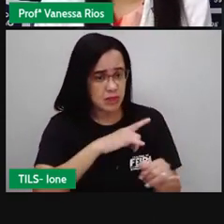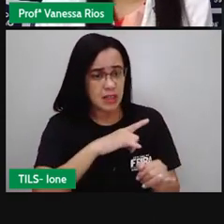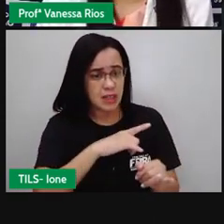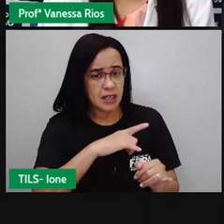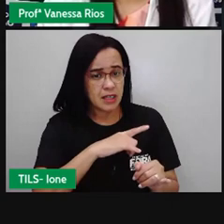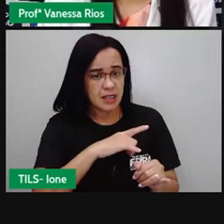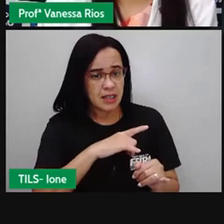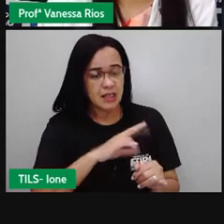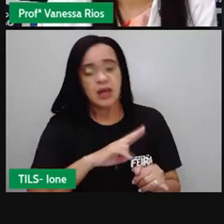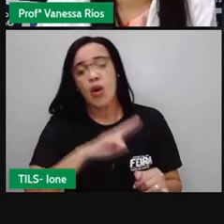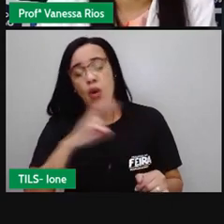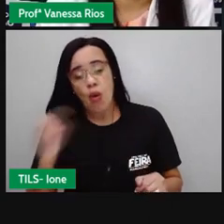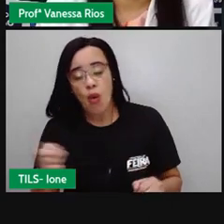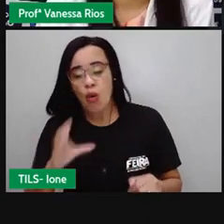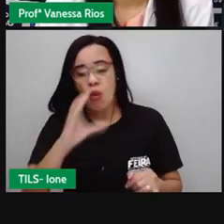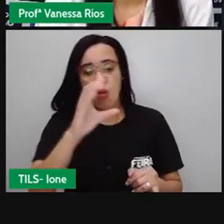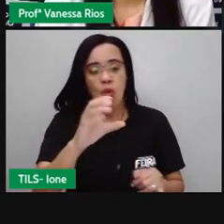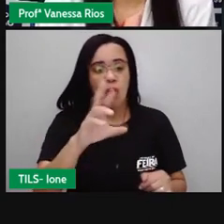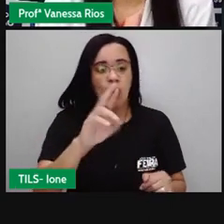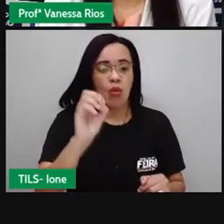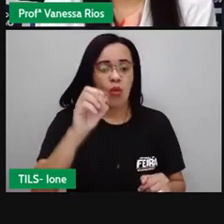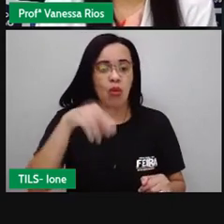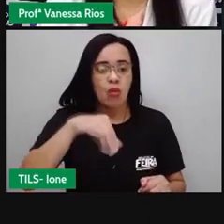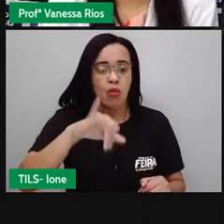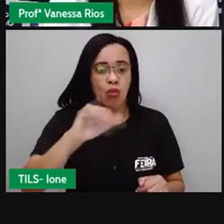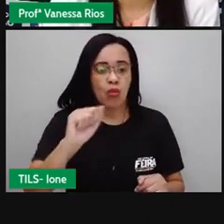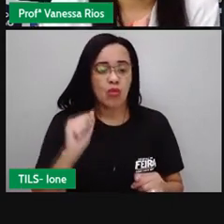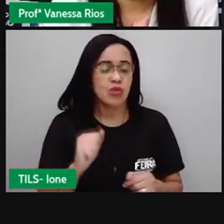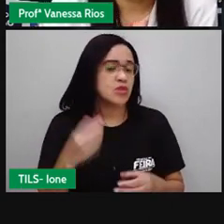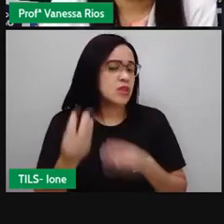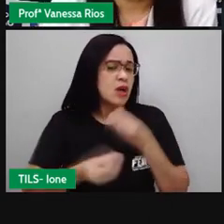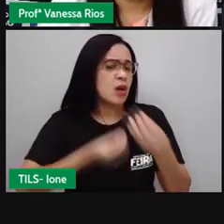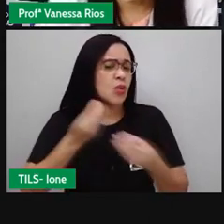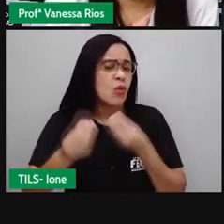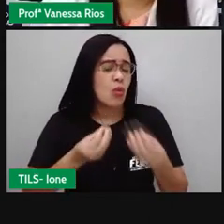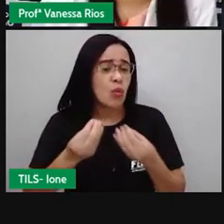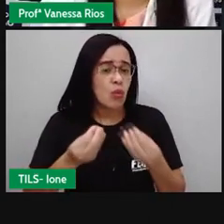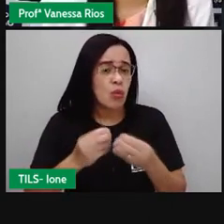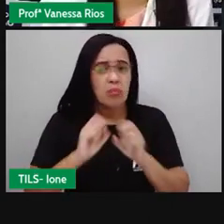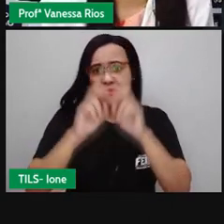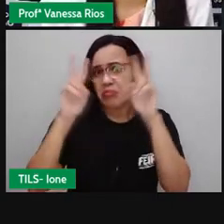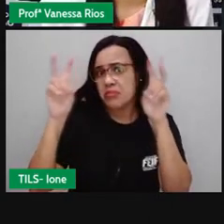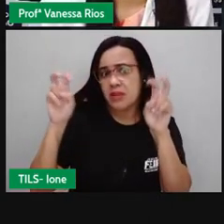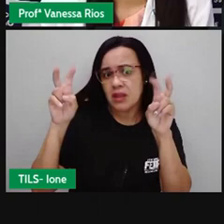Do que é que tratam as crônicas? Quais os assuntos das crônicas?